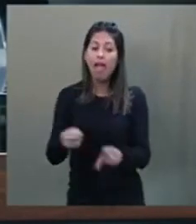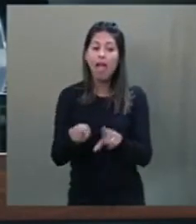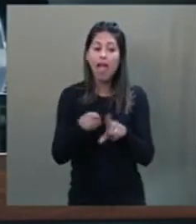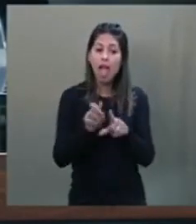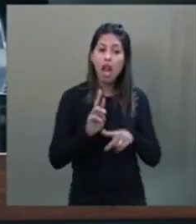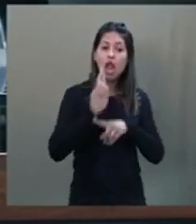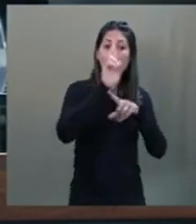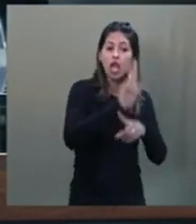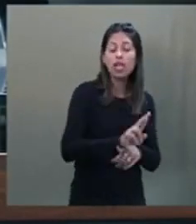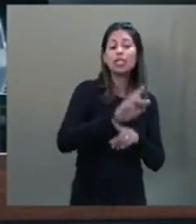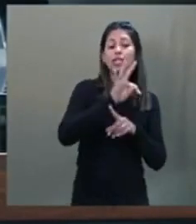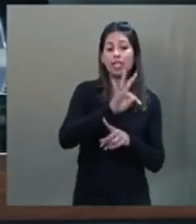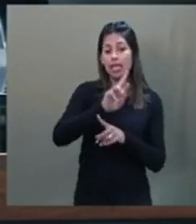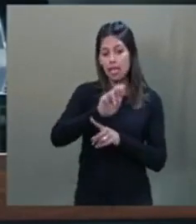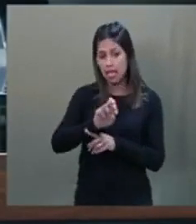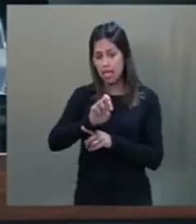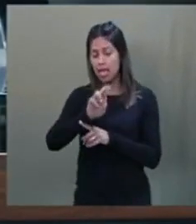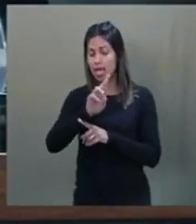Eleitoral, pelas eleições no Brasil.